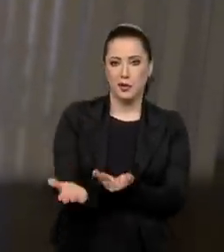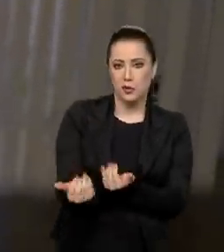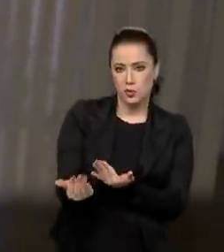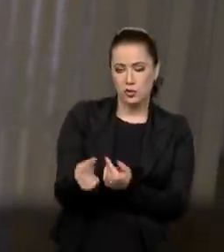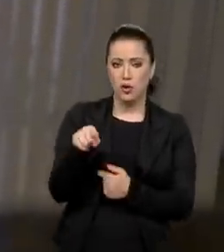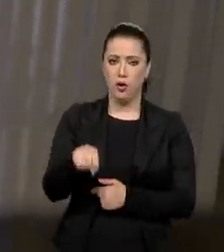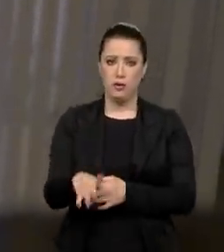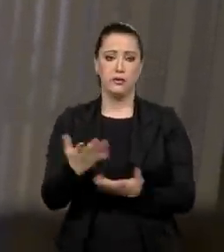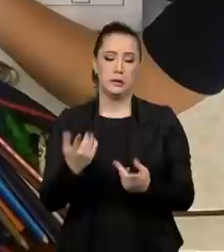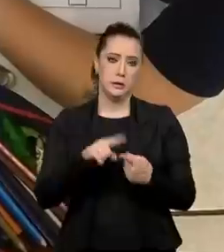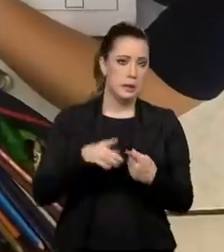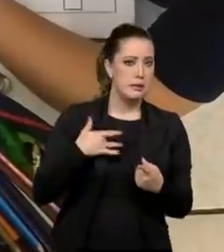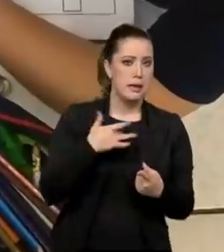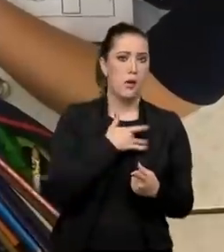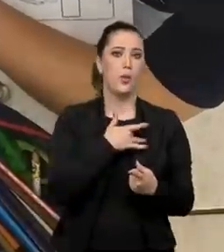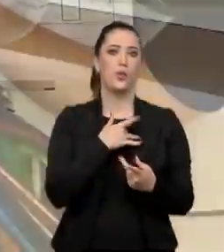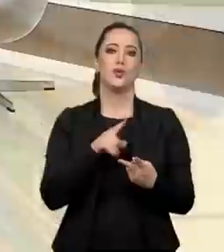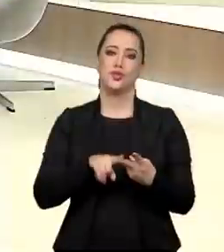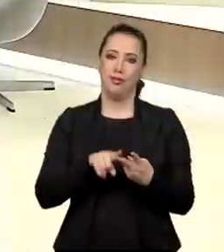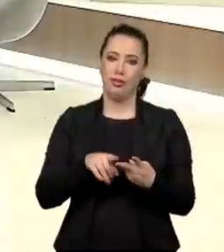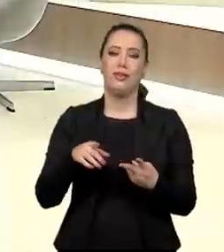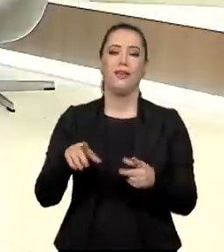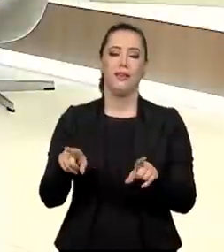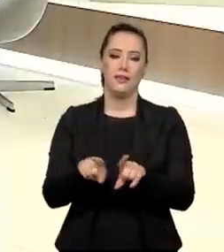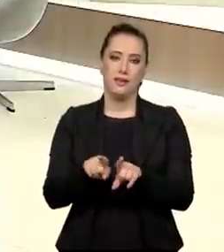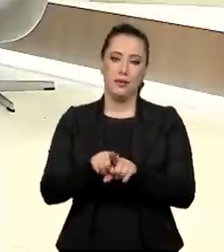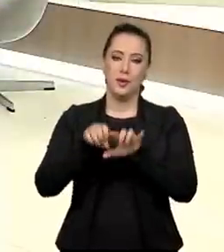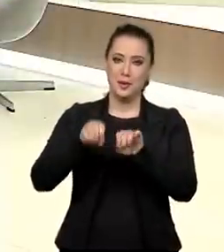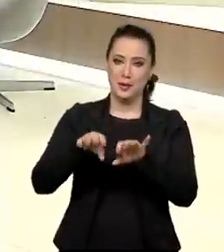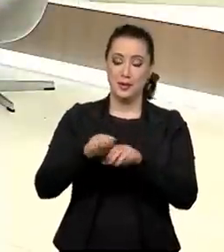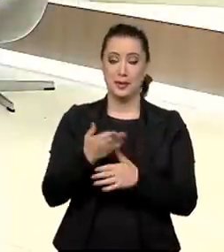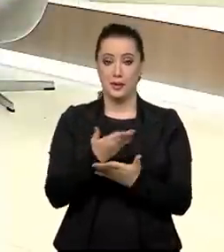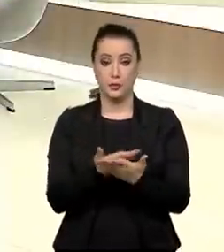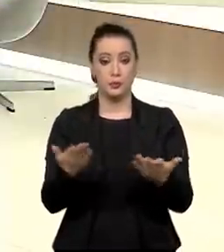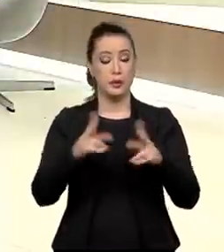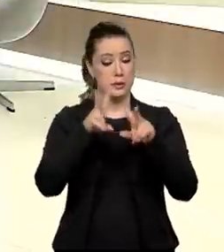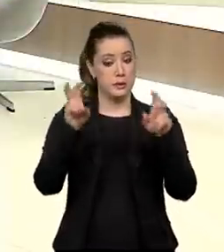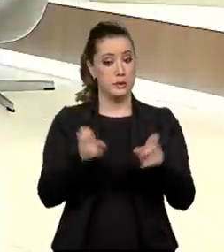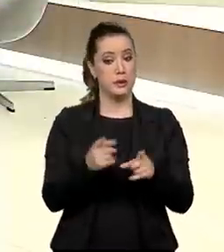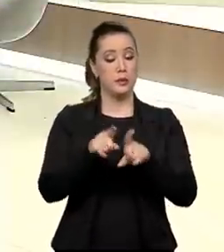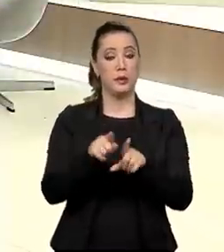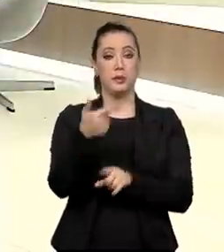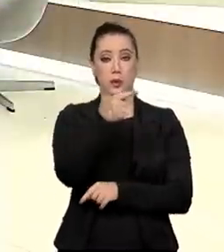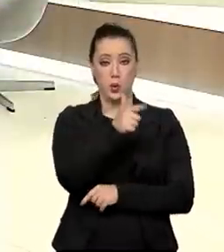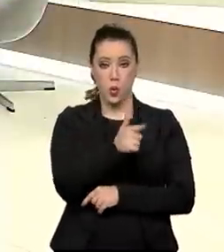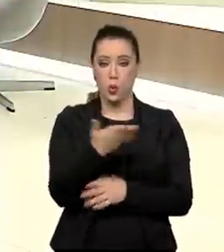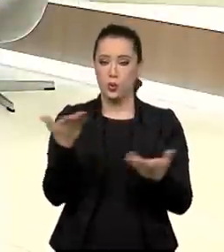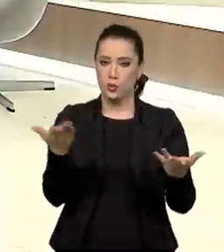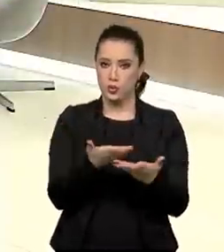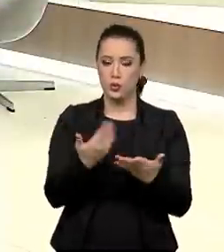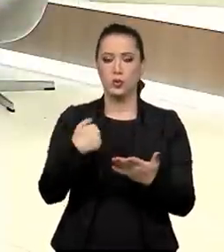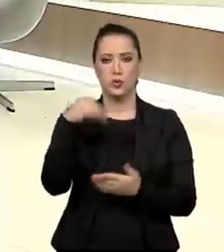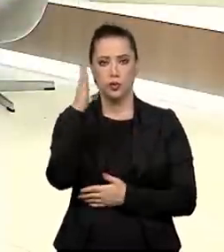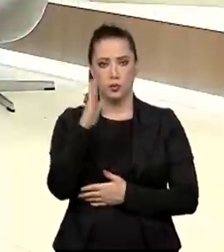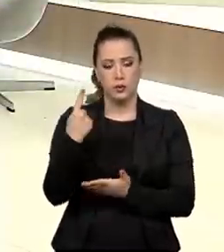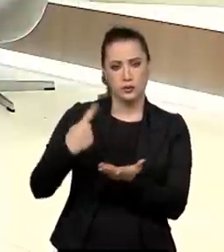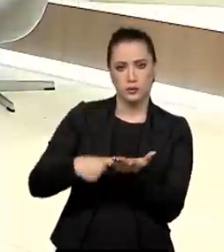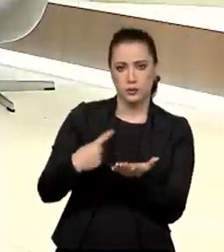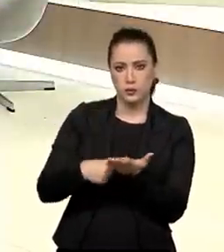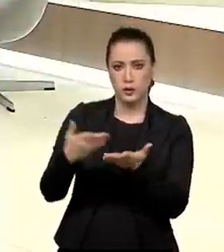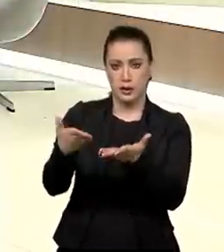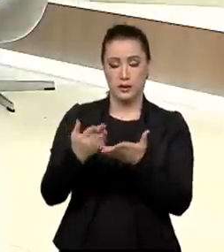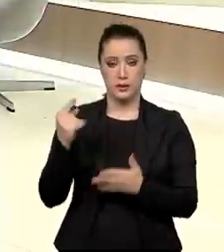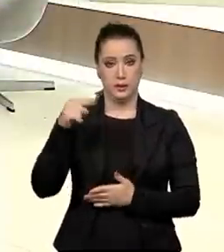entre eles saúde e educação. Para discutir esses e outros assuntos, o Brasil em Pauta recebe aqui nos estúdios da EBC